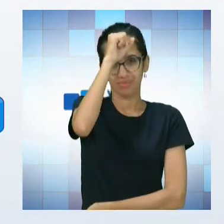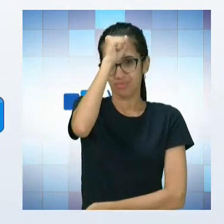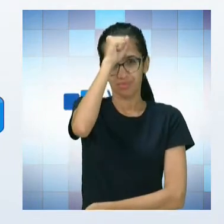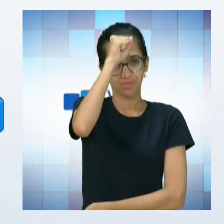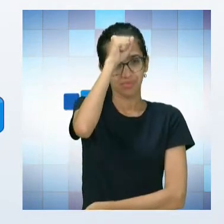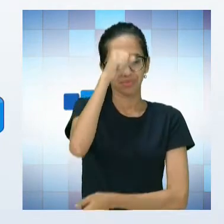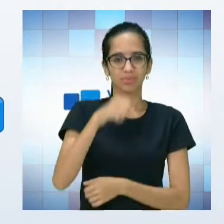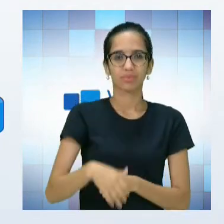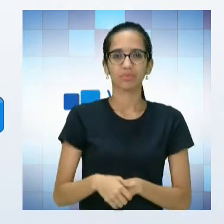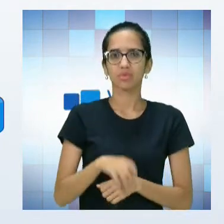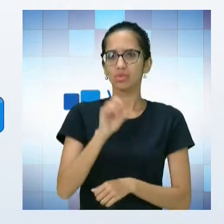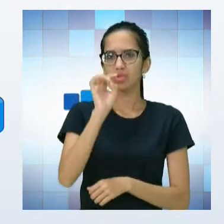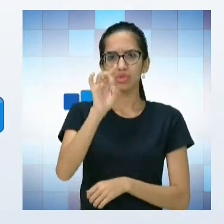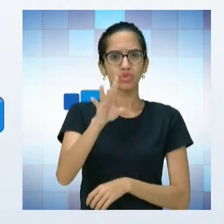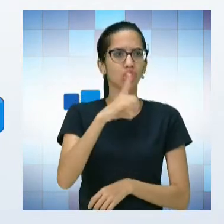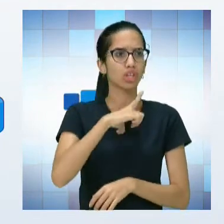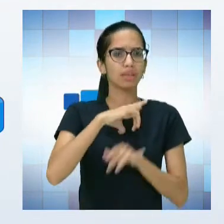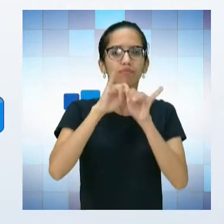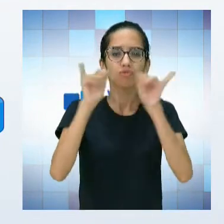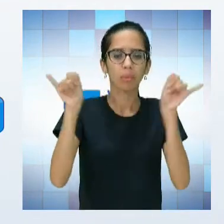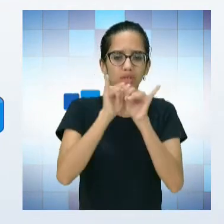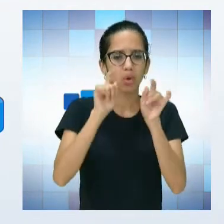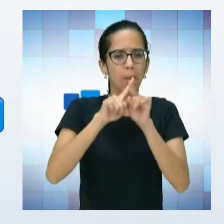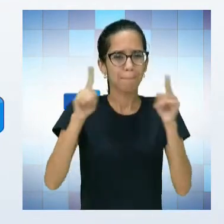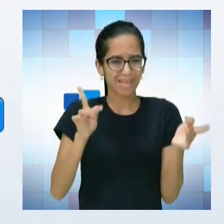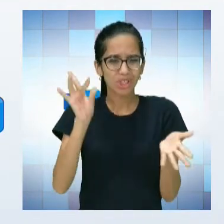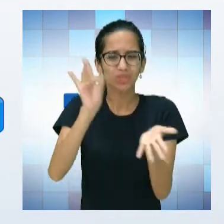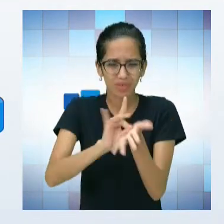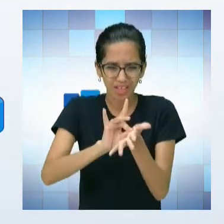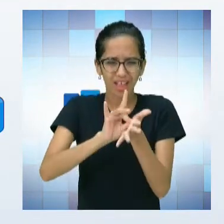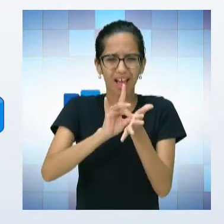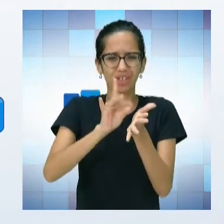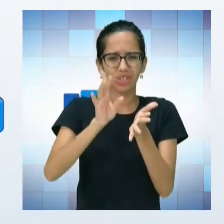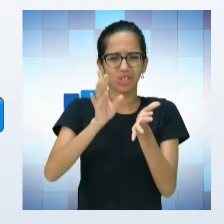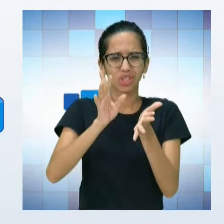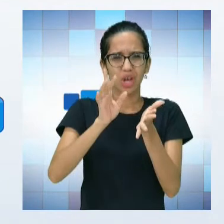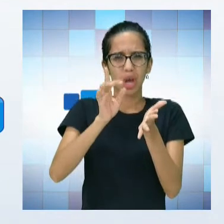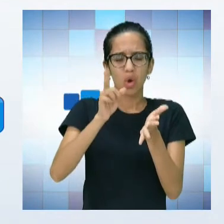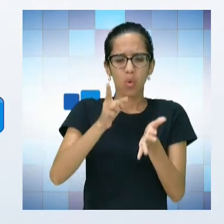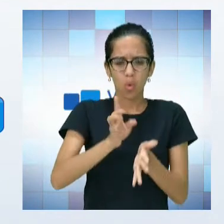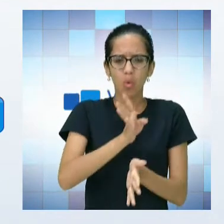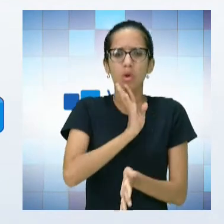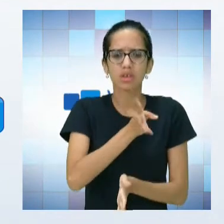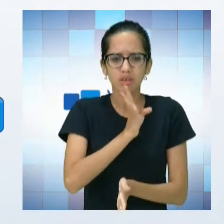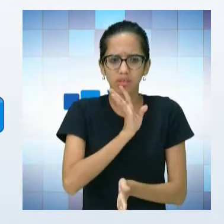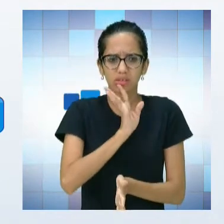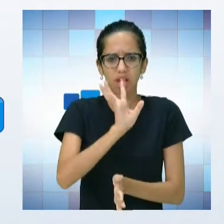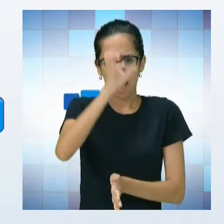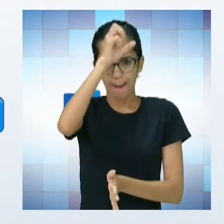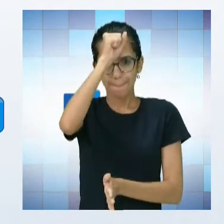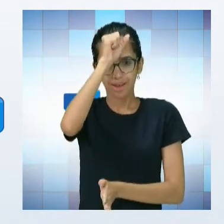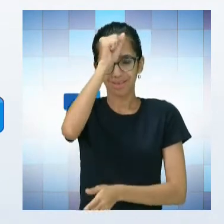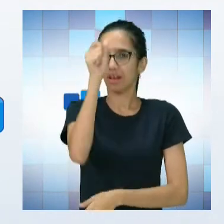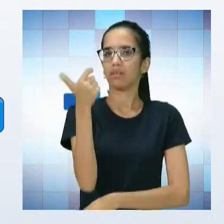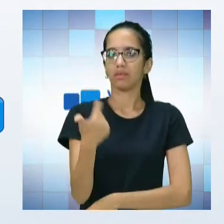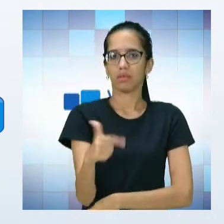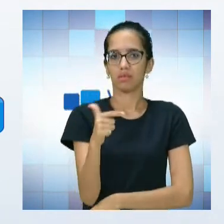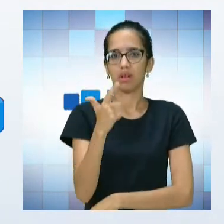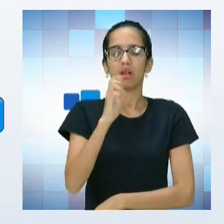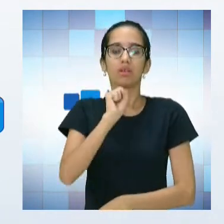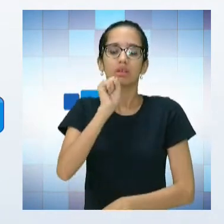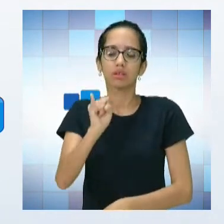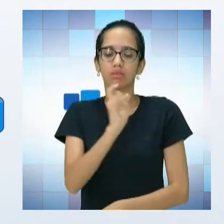adquire informação, mas o conhecimento ele não construiu. Então, no momento em que o professor ensina numa